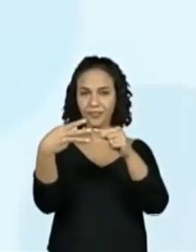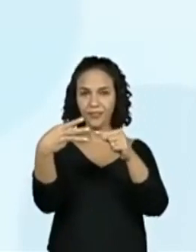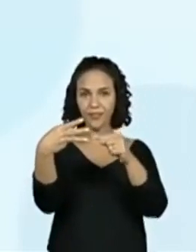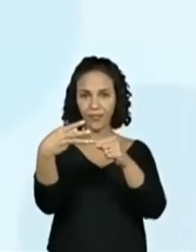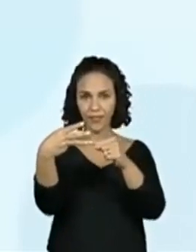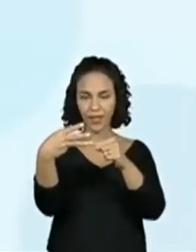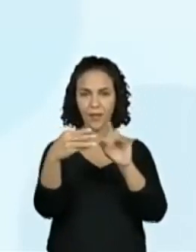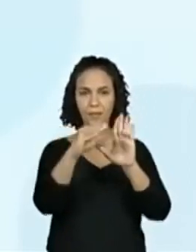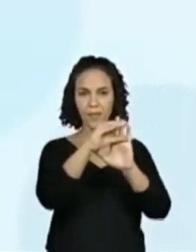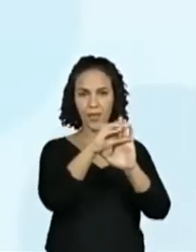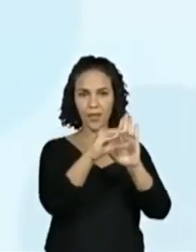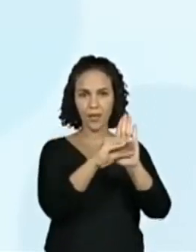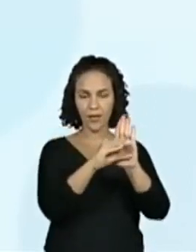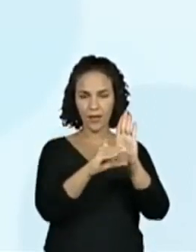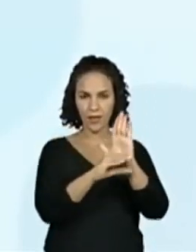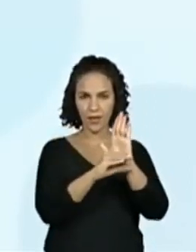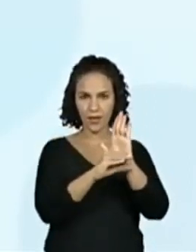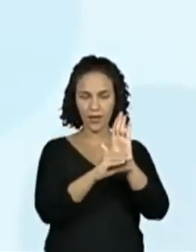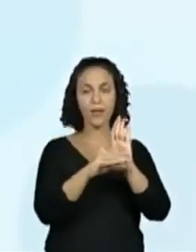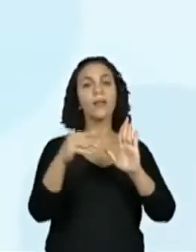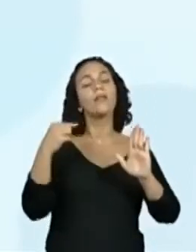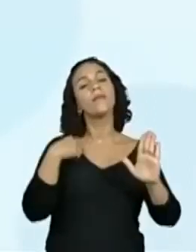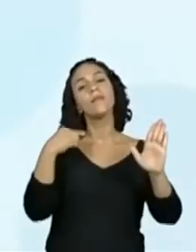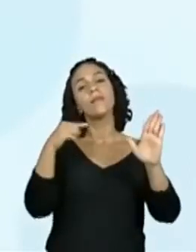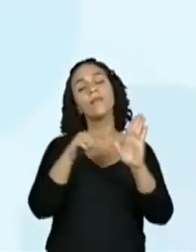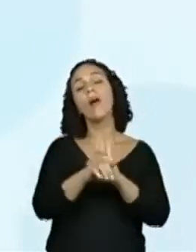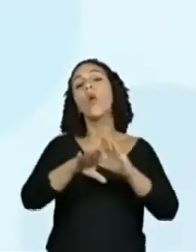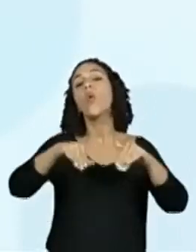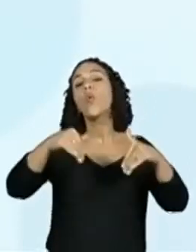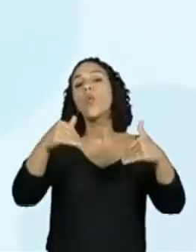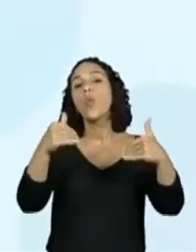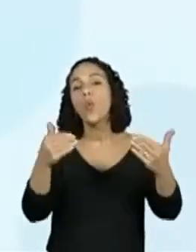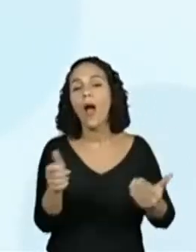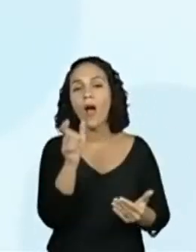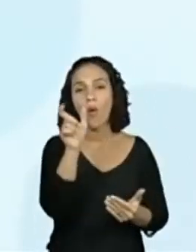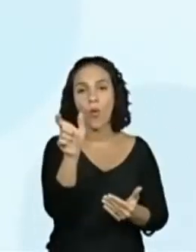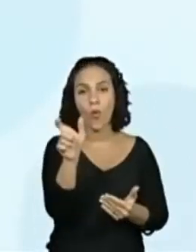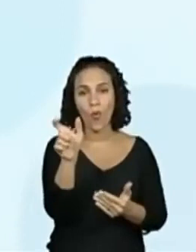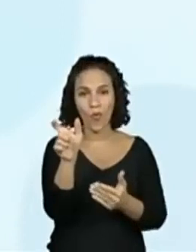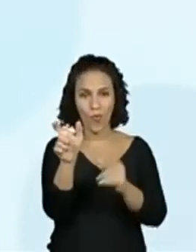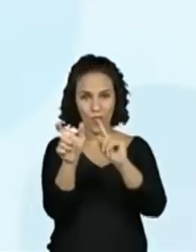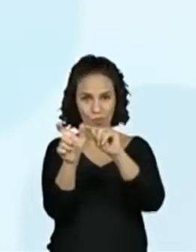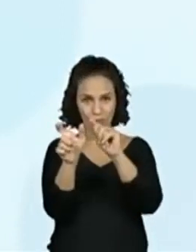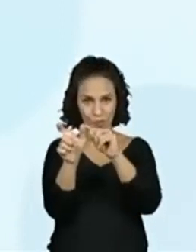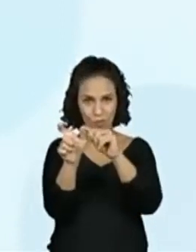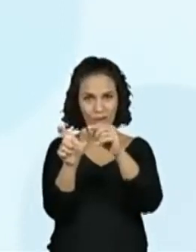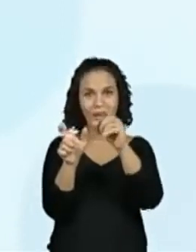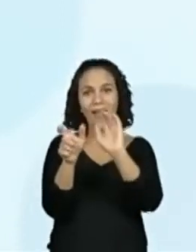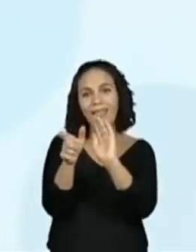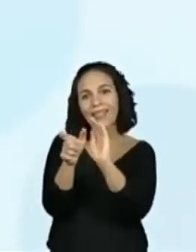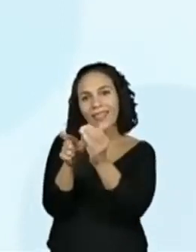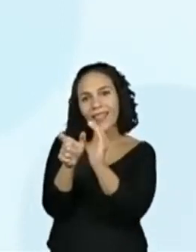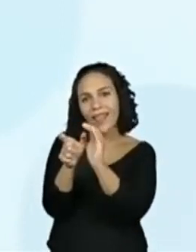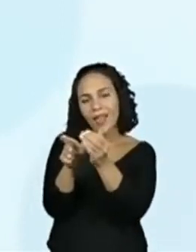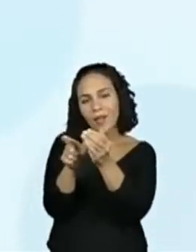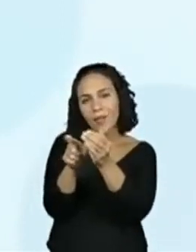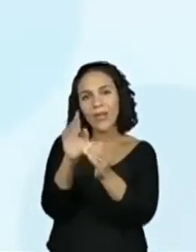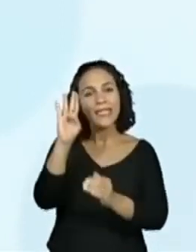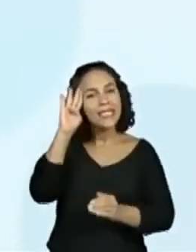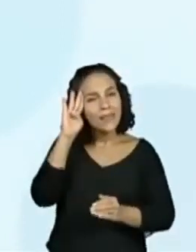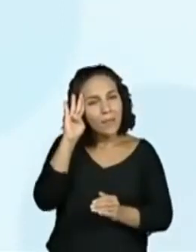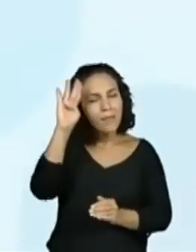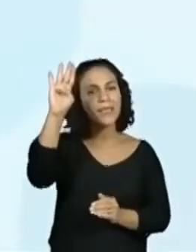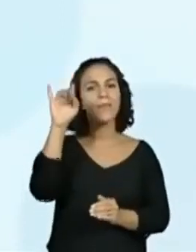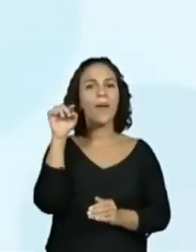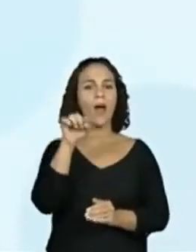define o que é ANTA? Aquele verbete específico. Alunos do quinto ano A da Escola